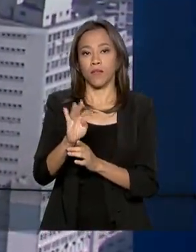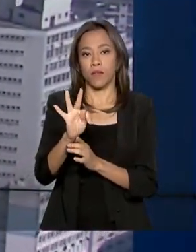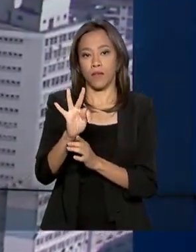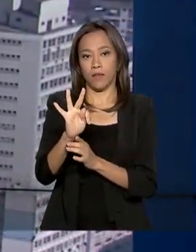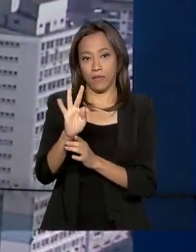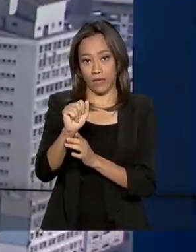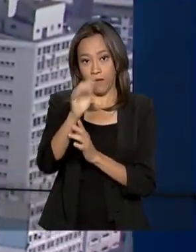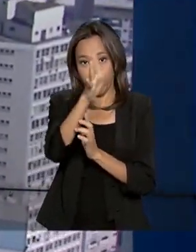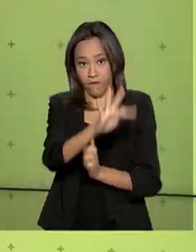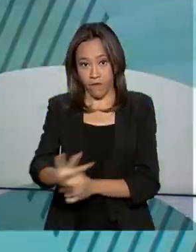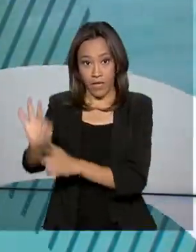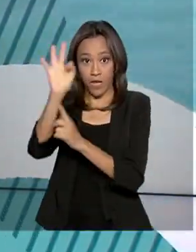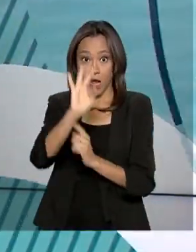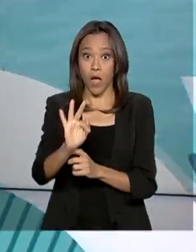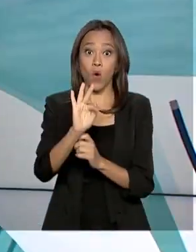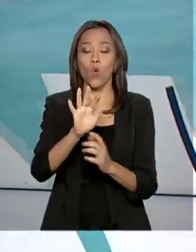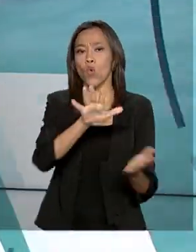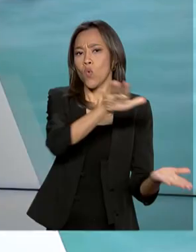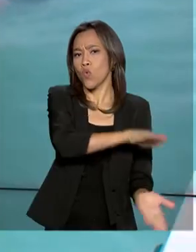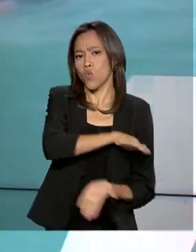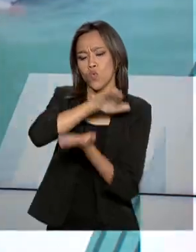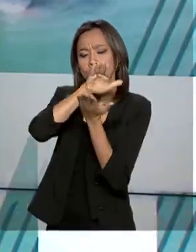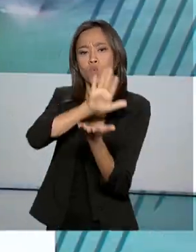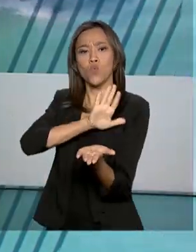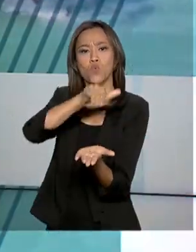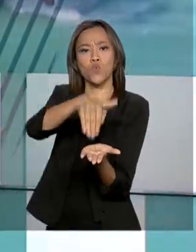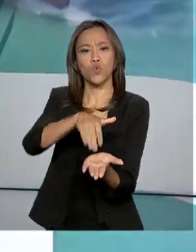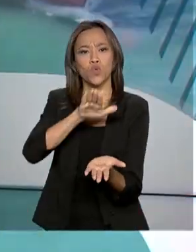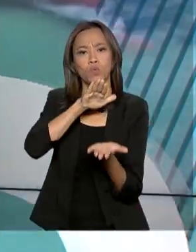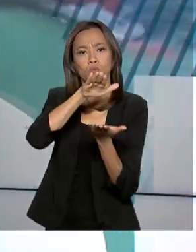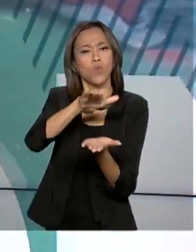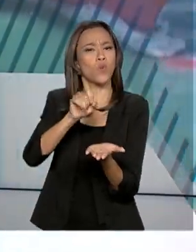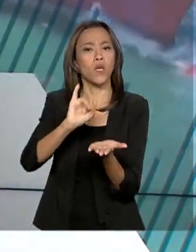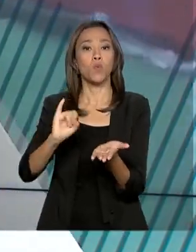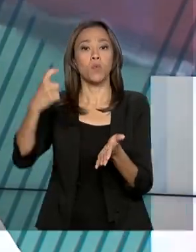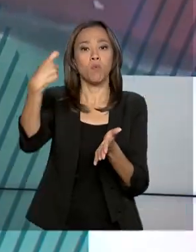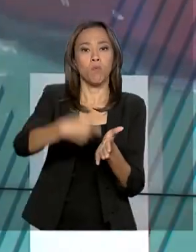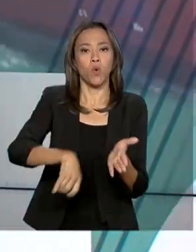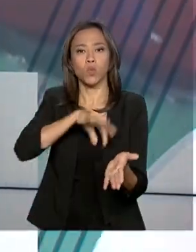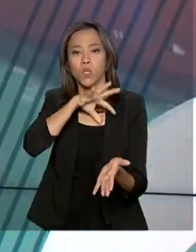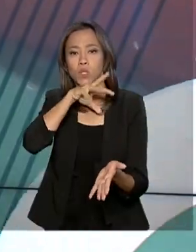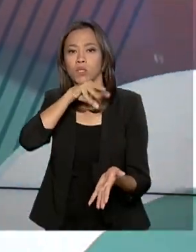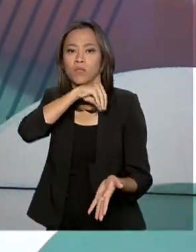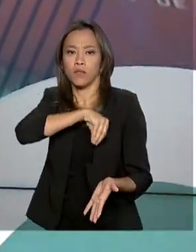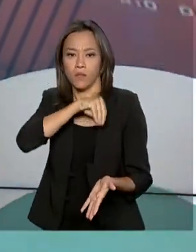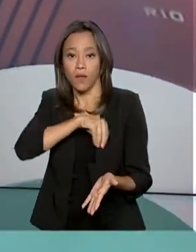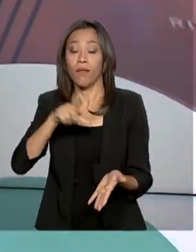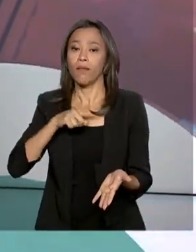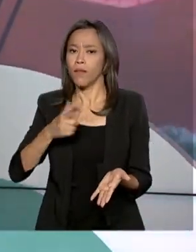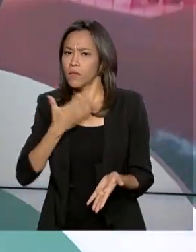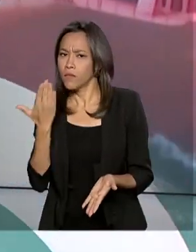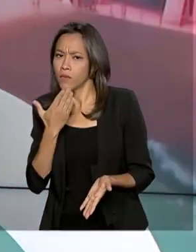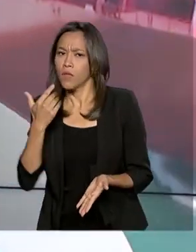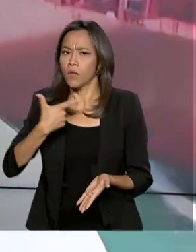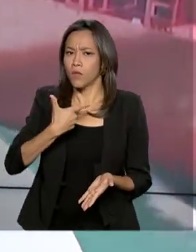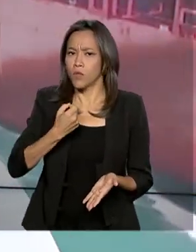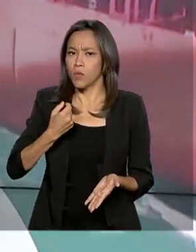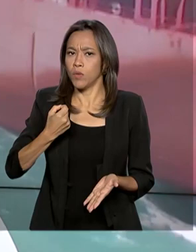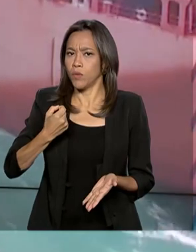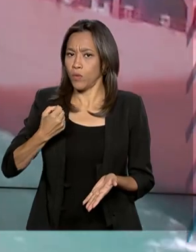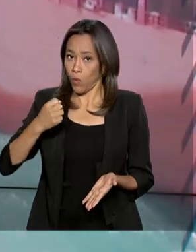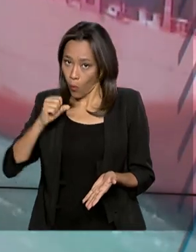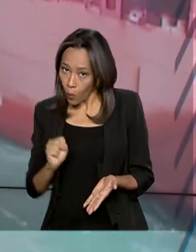sétimo e último lote de restituição do imposto de renda, que traz ainda lotes residuais de 2008 a 2018.